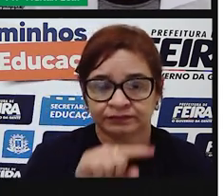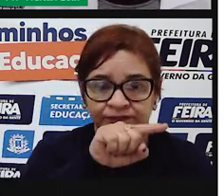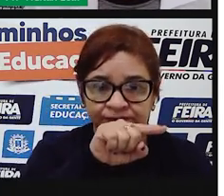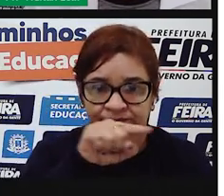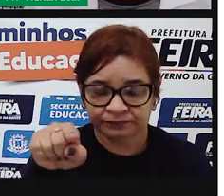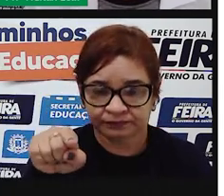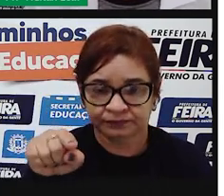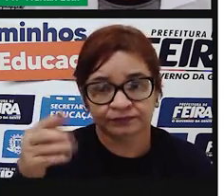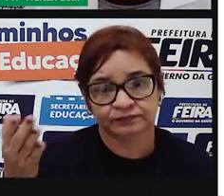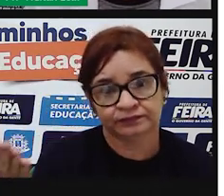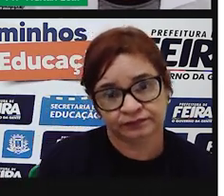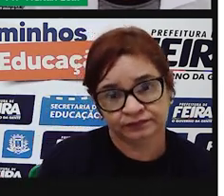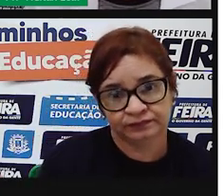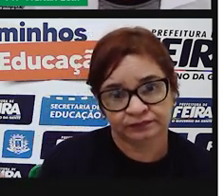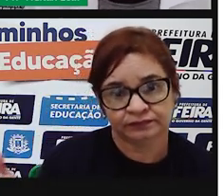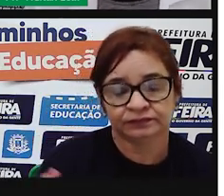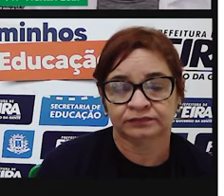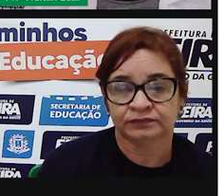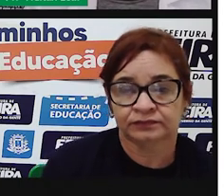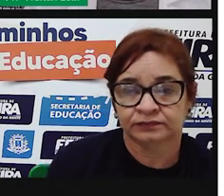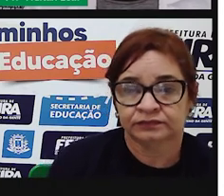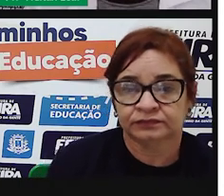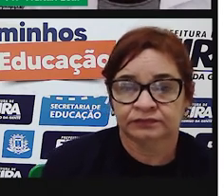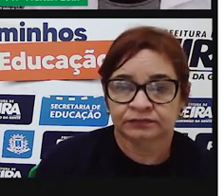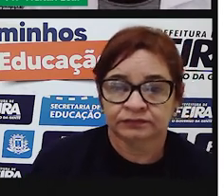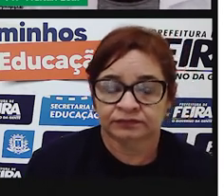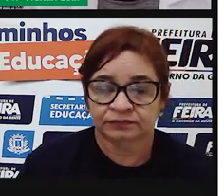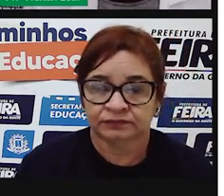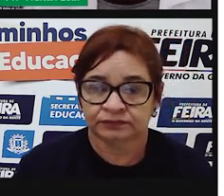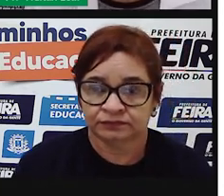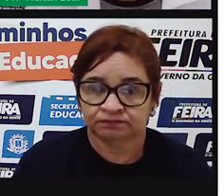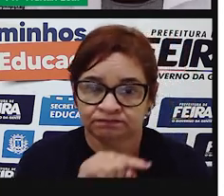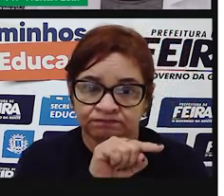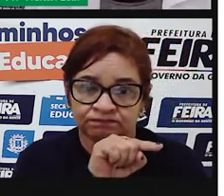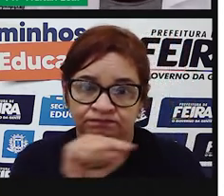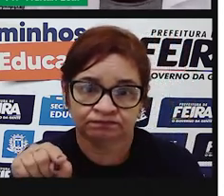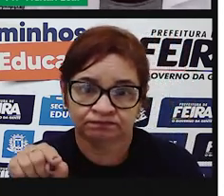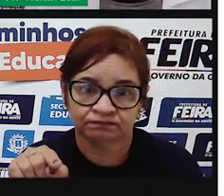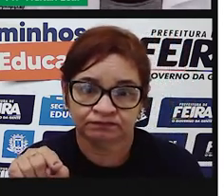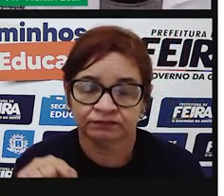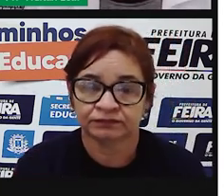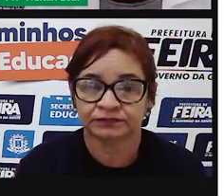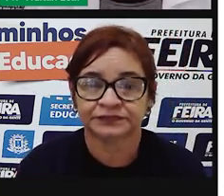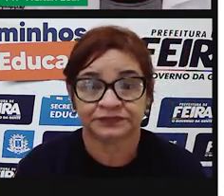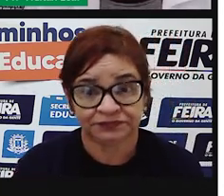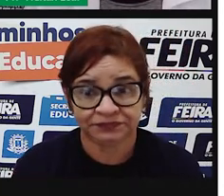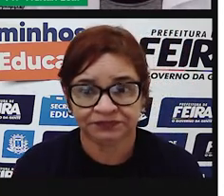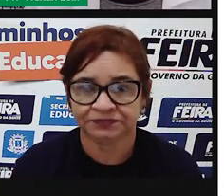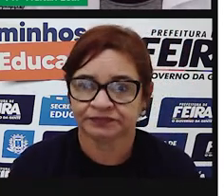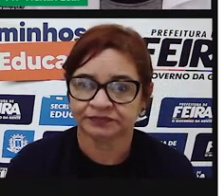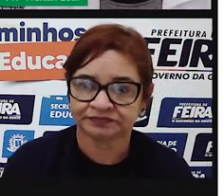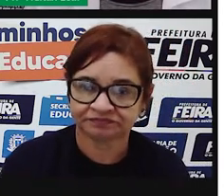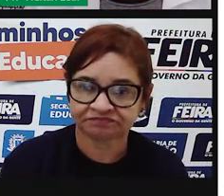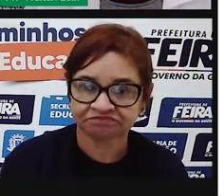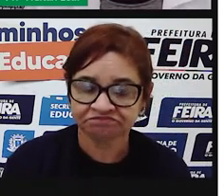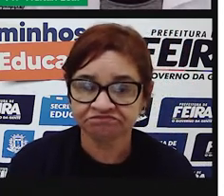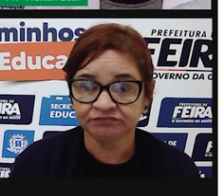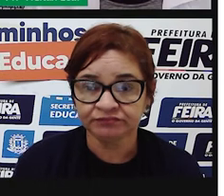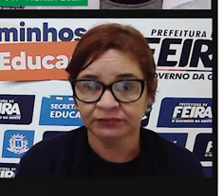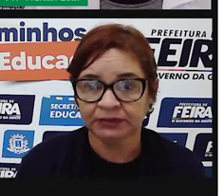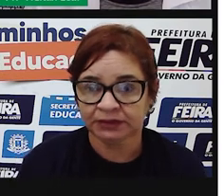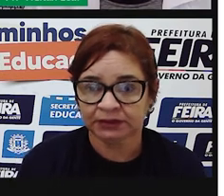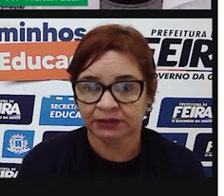Travessão. Olha ele aí, não porque ele é travesso não, é porque ele é um traço comprido. Então, olha aí. Travessão.